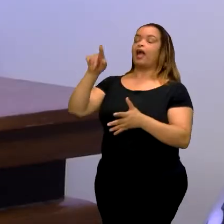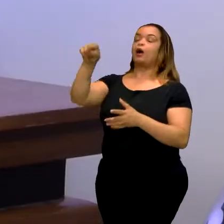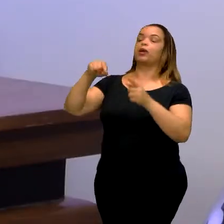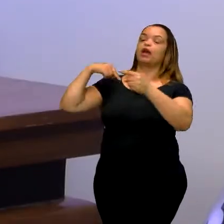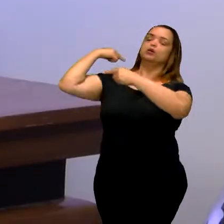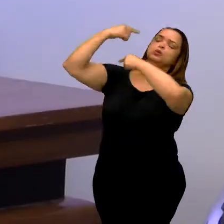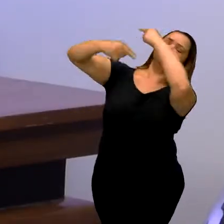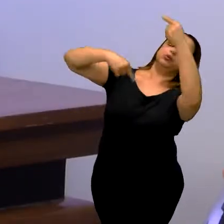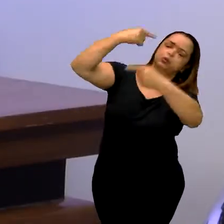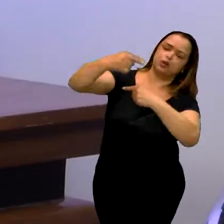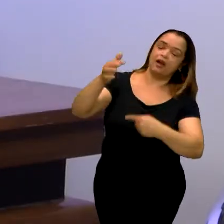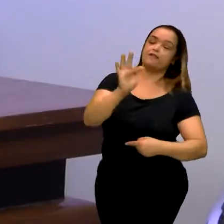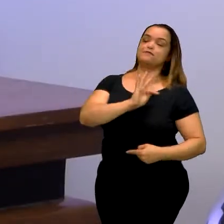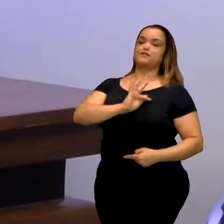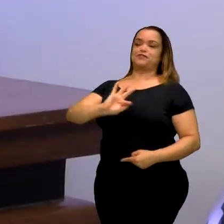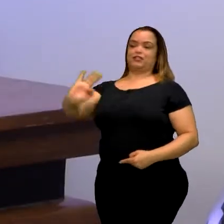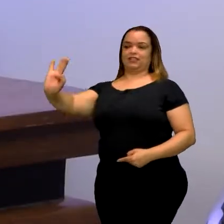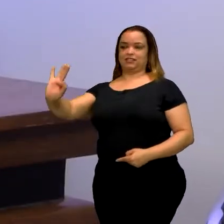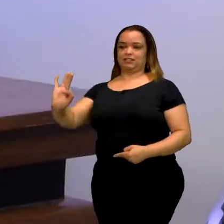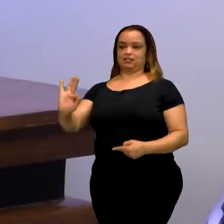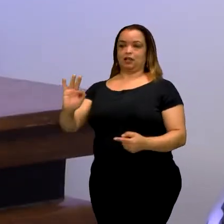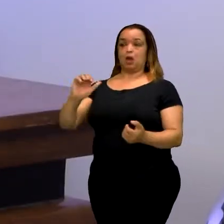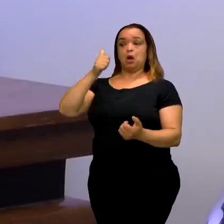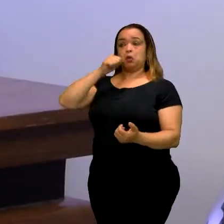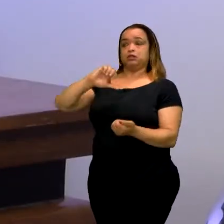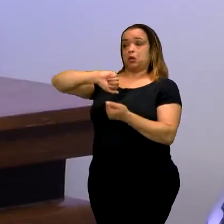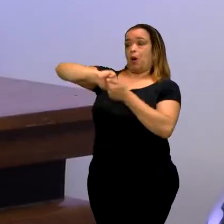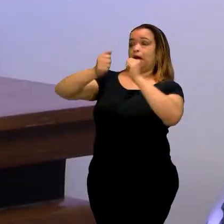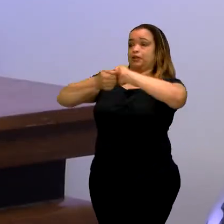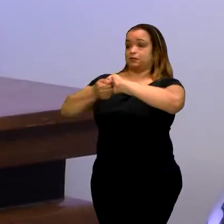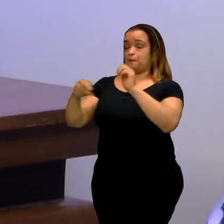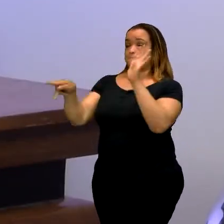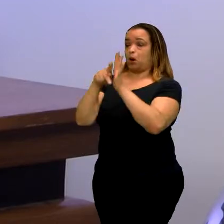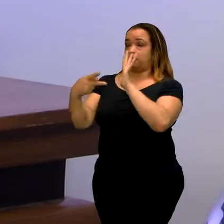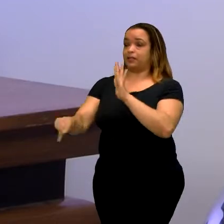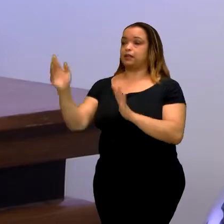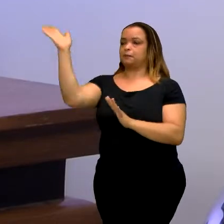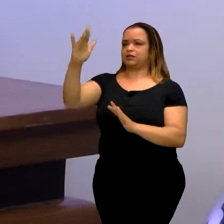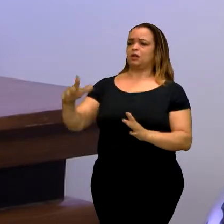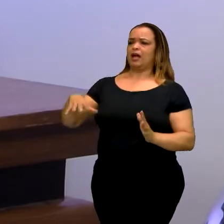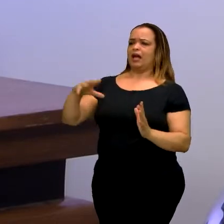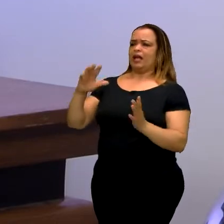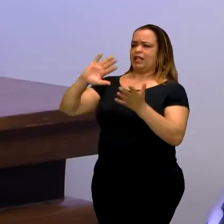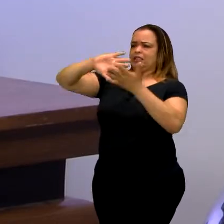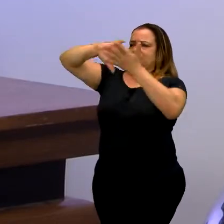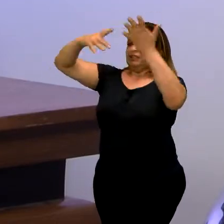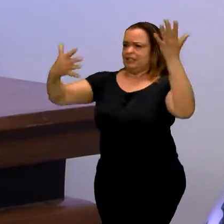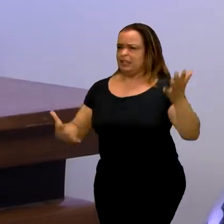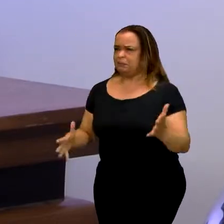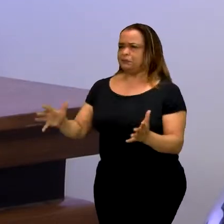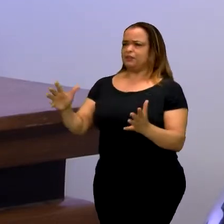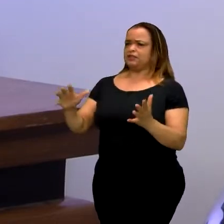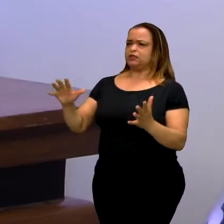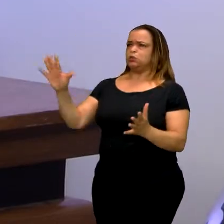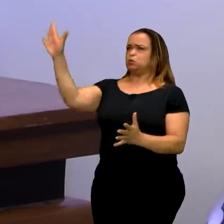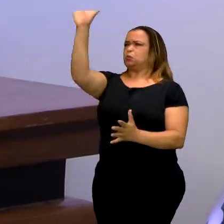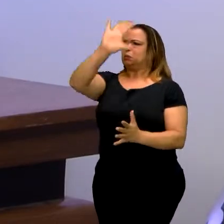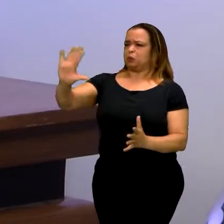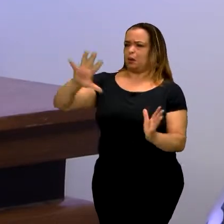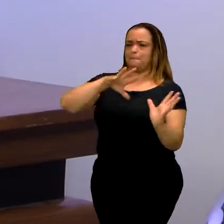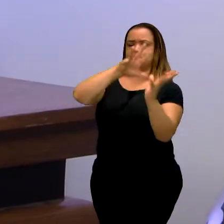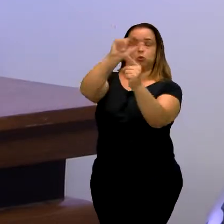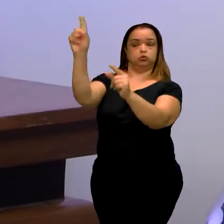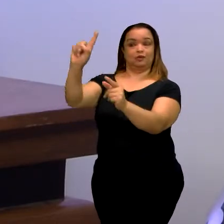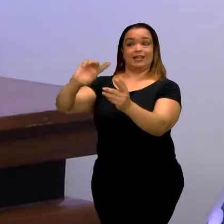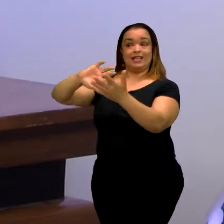adaptada com algumas coisas aqui do Brasil. Mas ela não é universal. E a língua... A Libra, ela não tem nada a ver com a língua